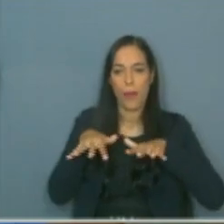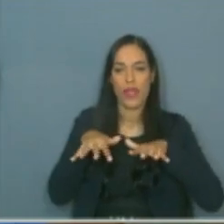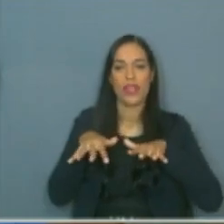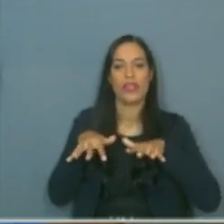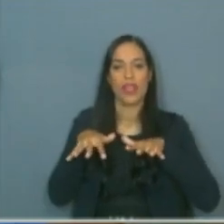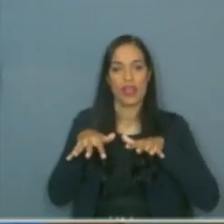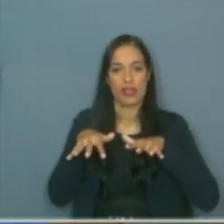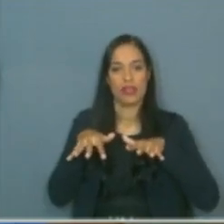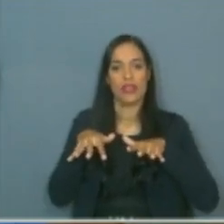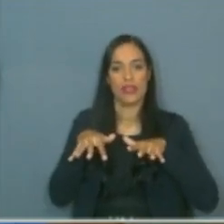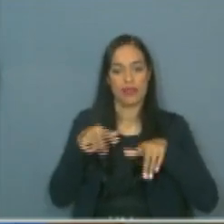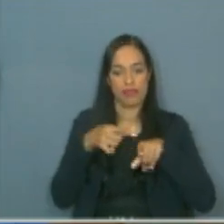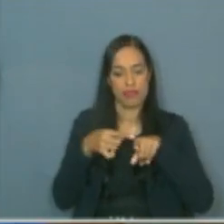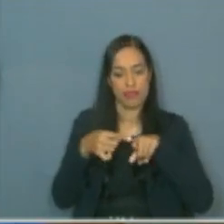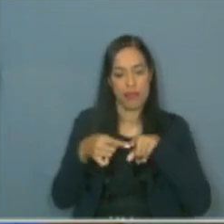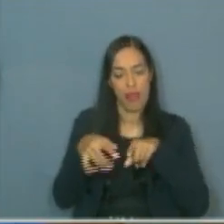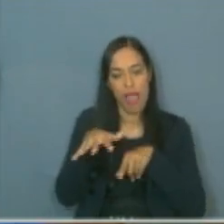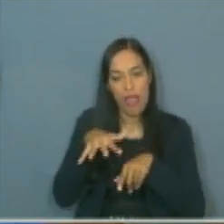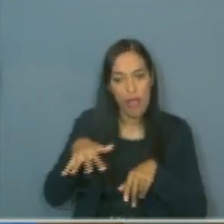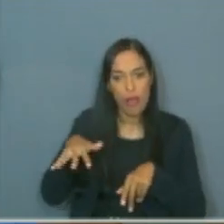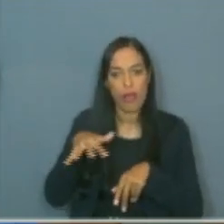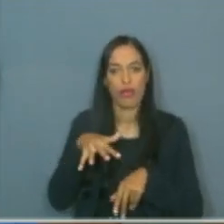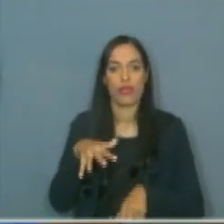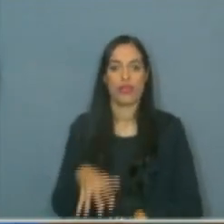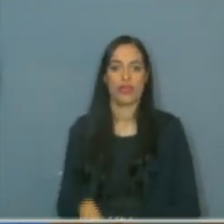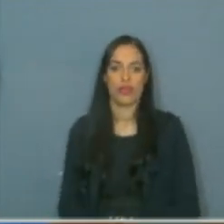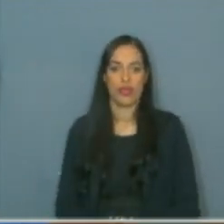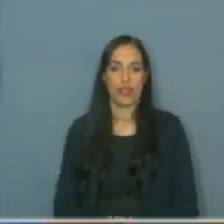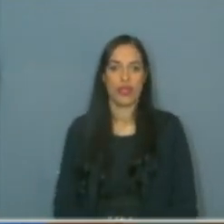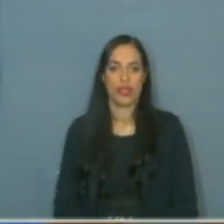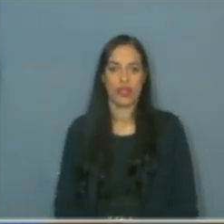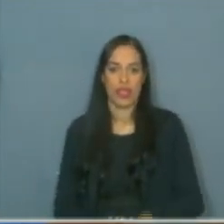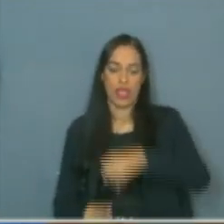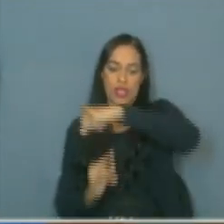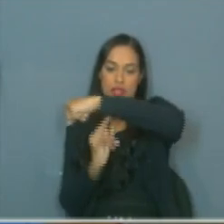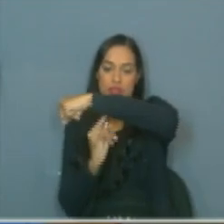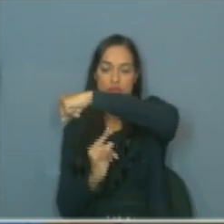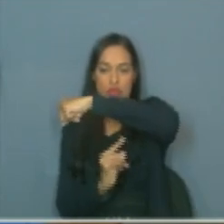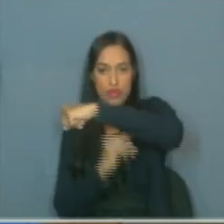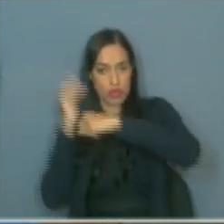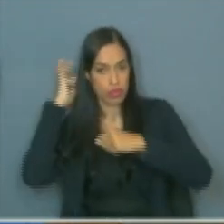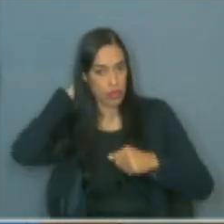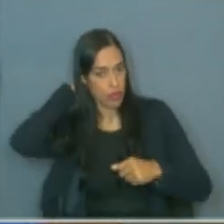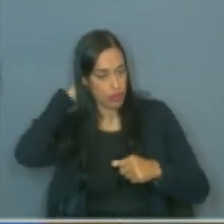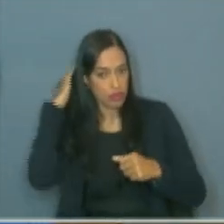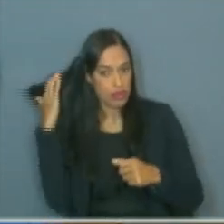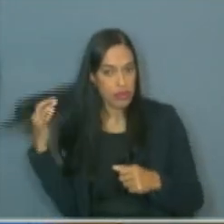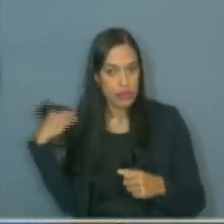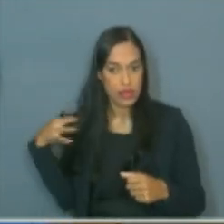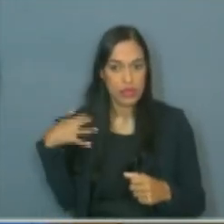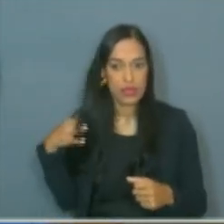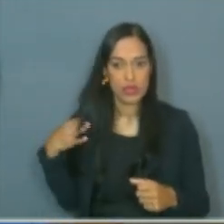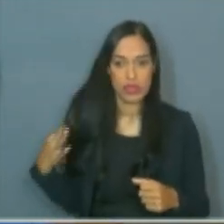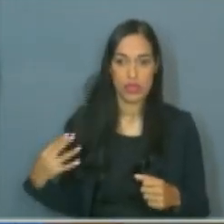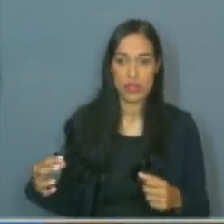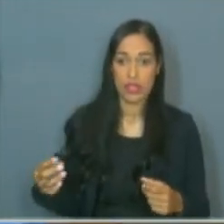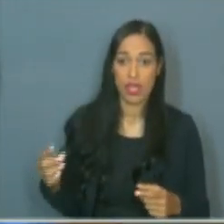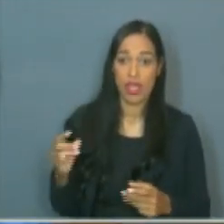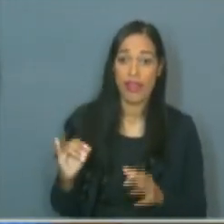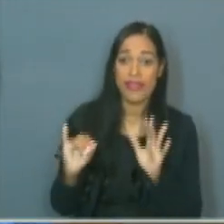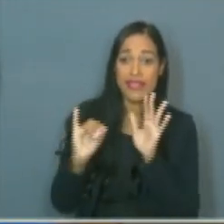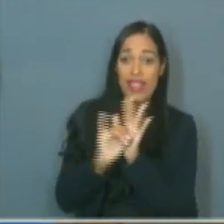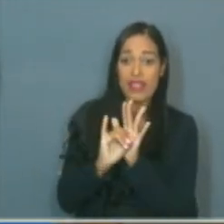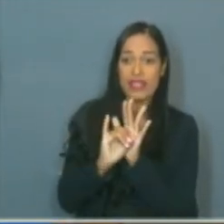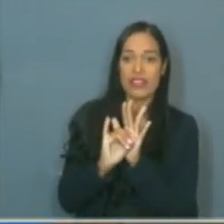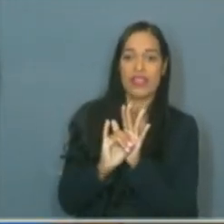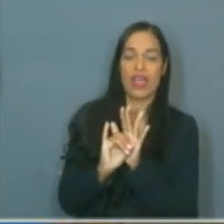conexão entre os bairros. Essas pontes são, sem dúvida nenhuma, parte da identidade e da